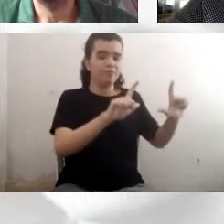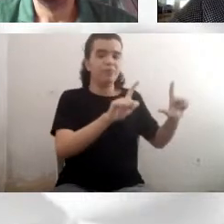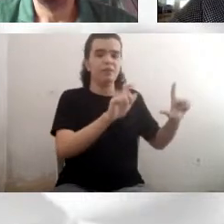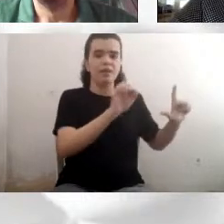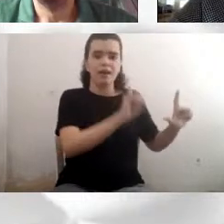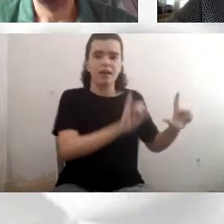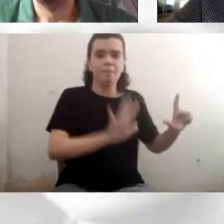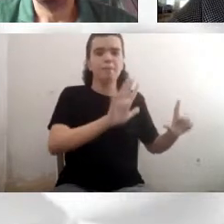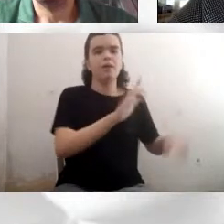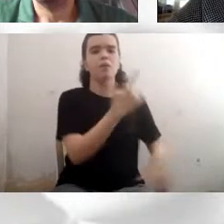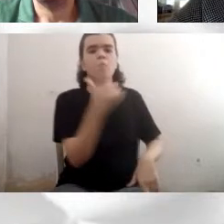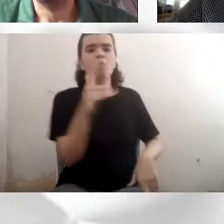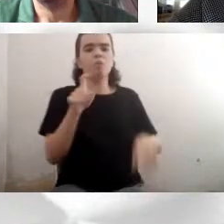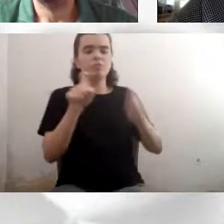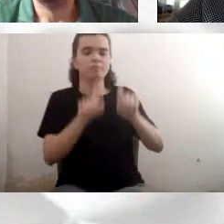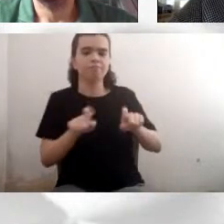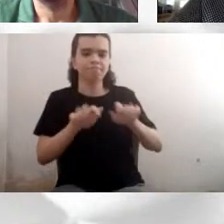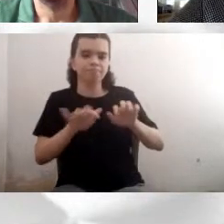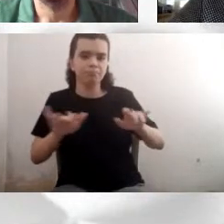uso mais